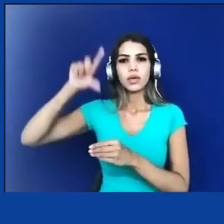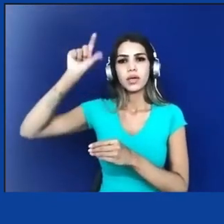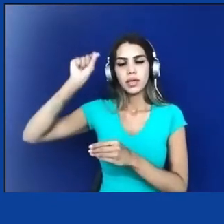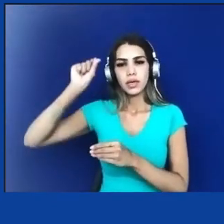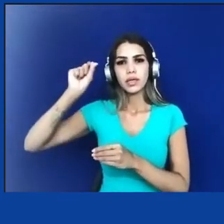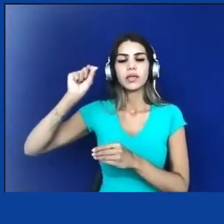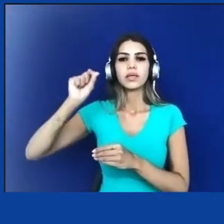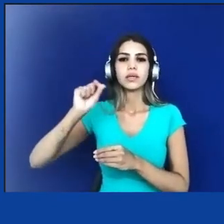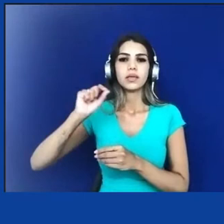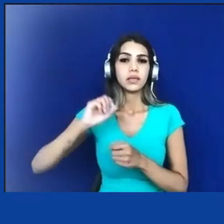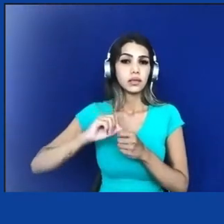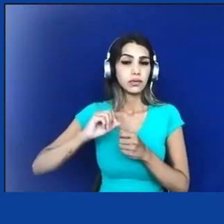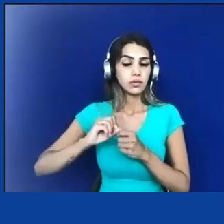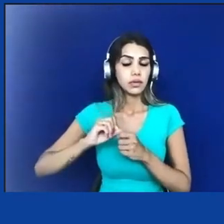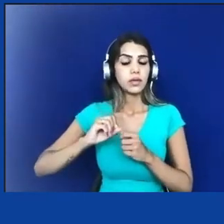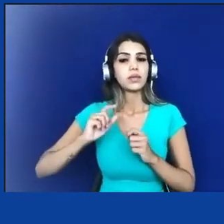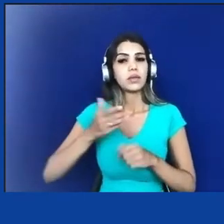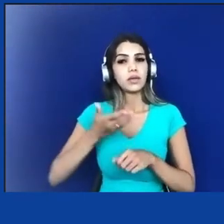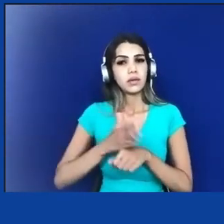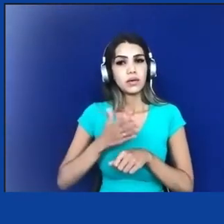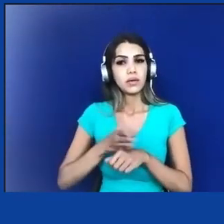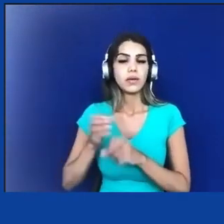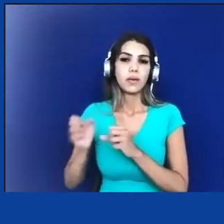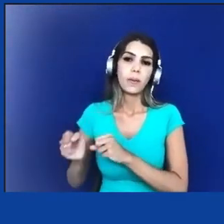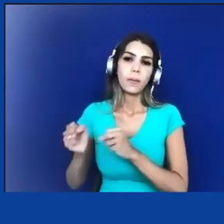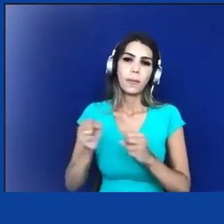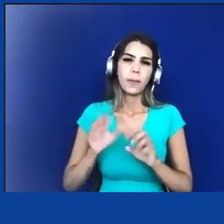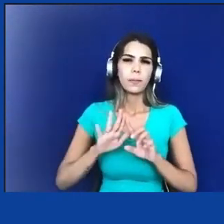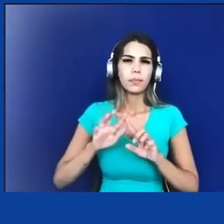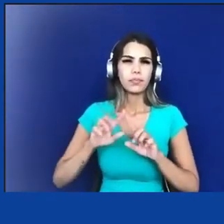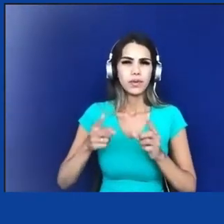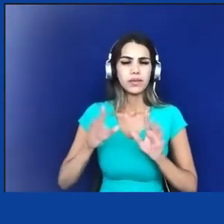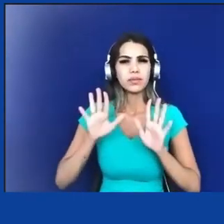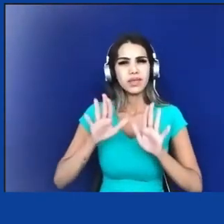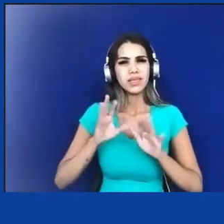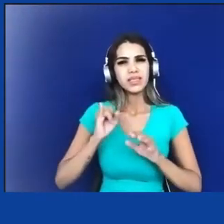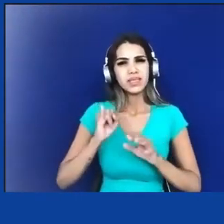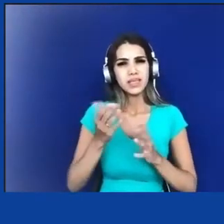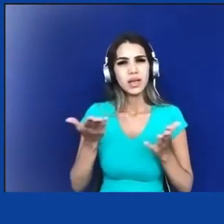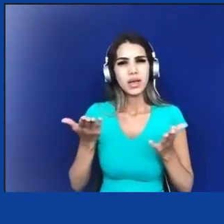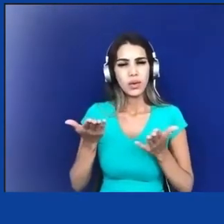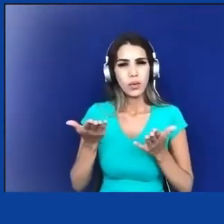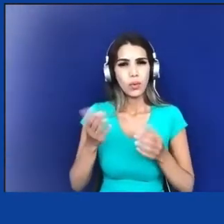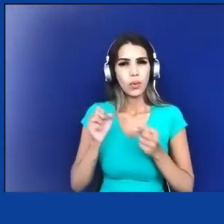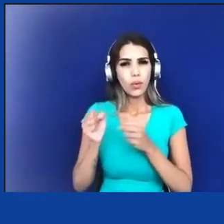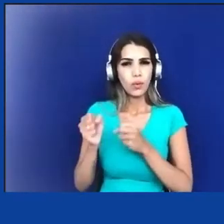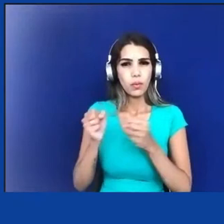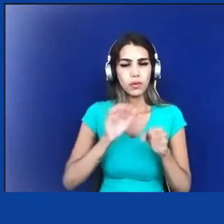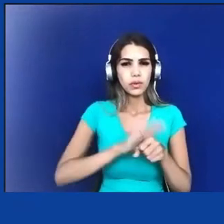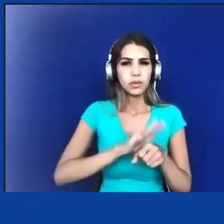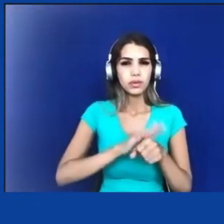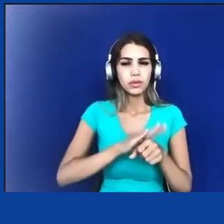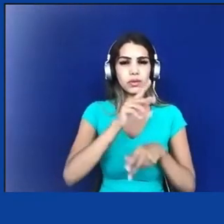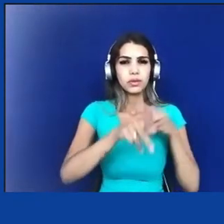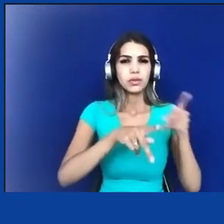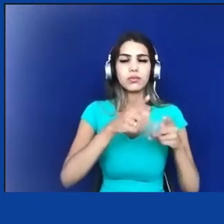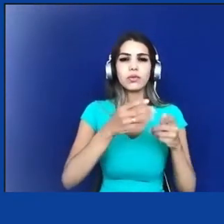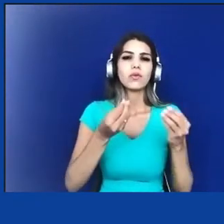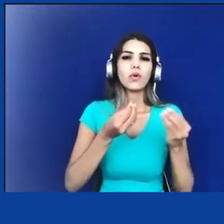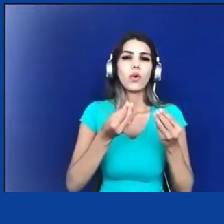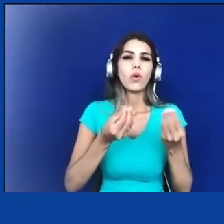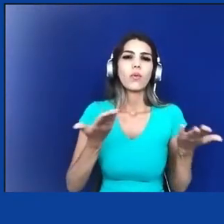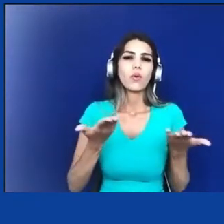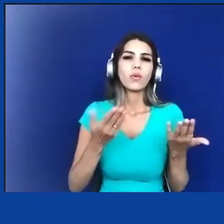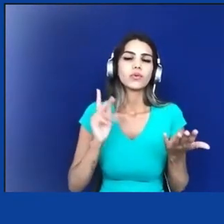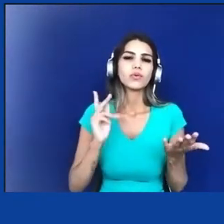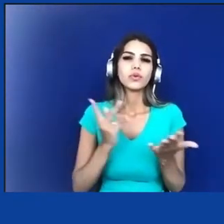emana do povo como nós temos hoje tantas formas de violências praticadas e legitimadas pelo nosso governo